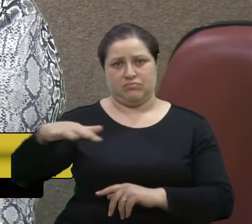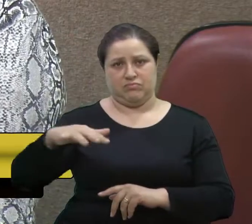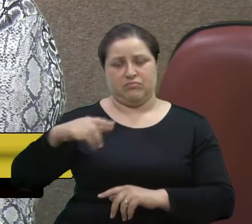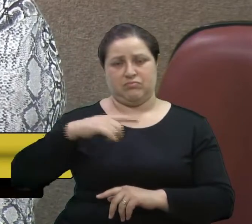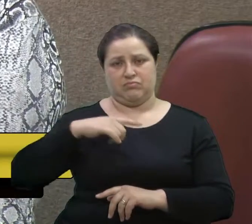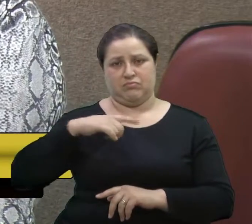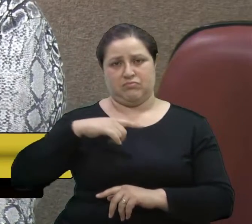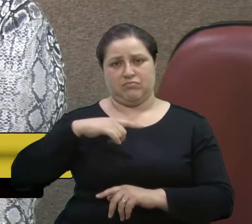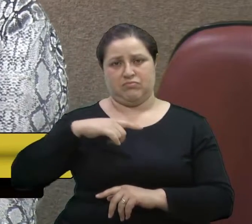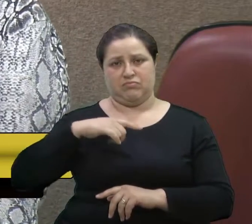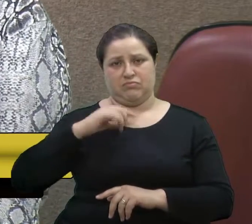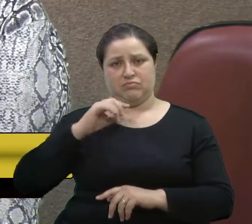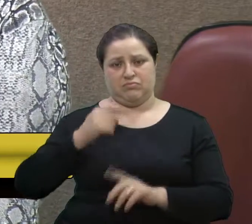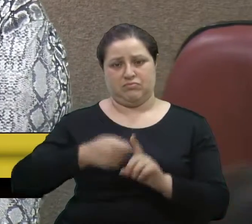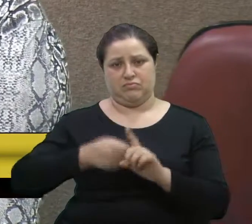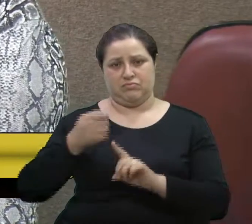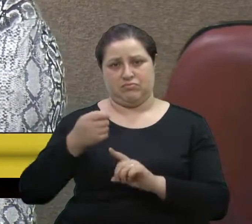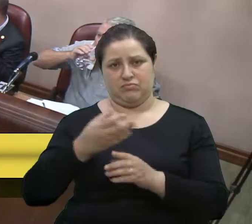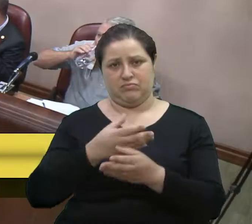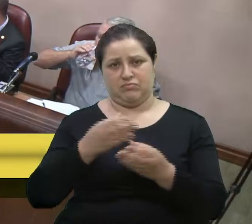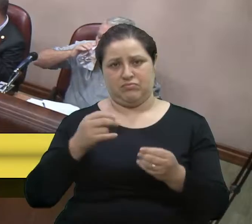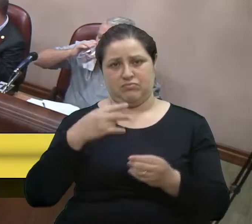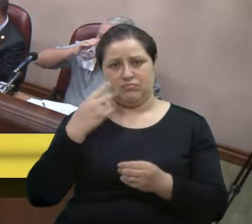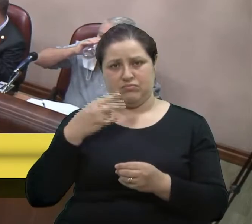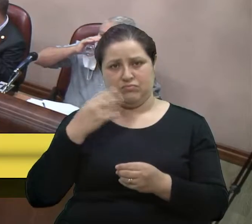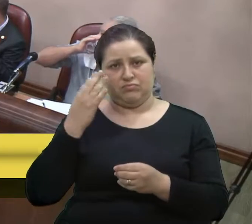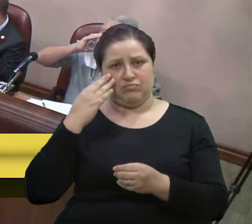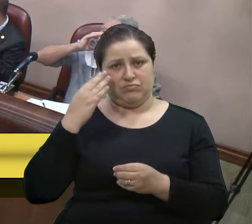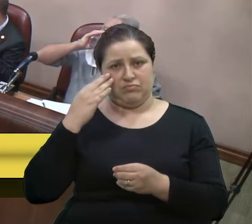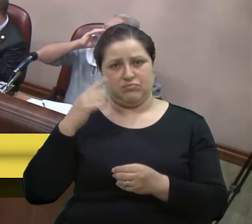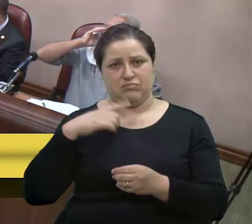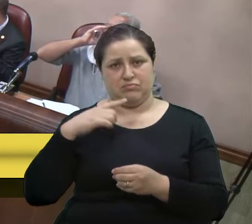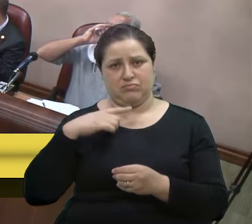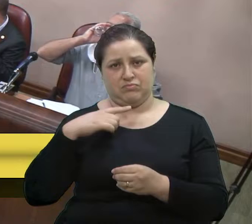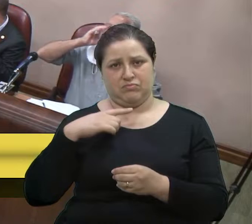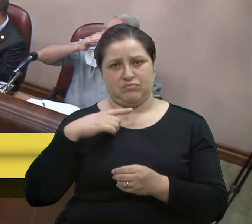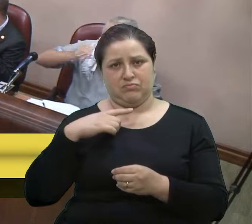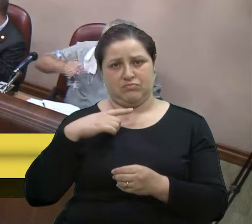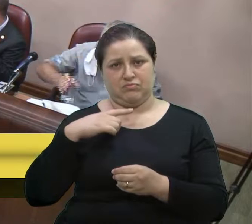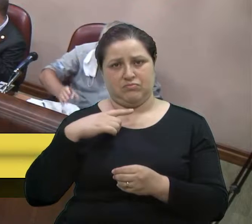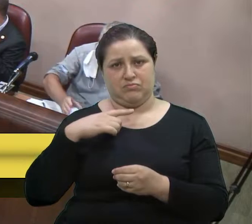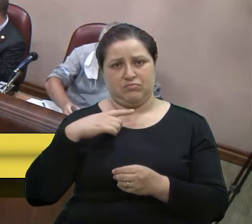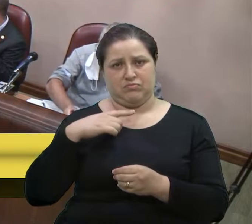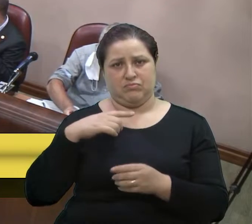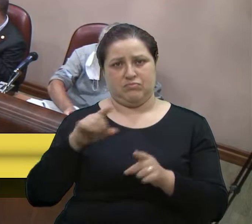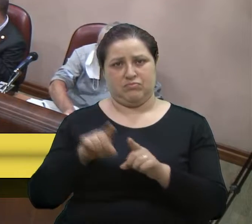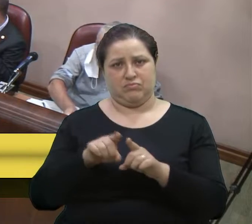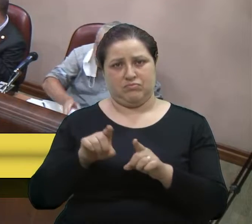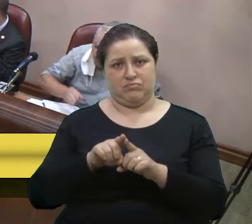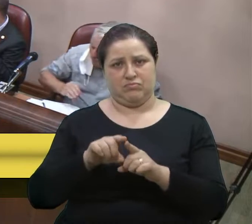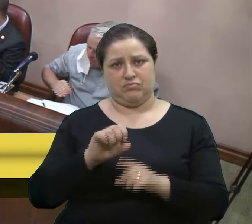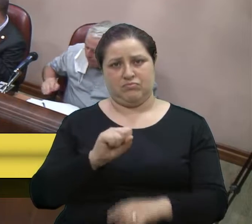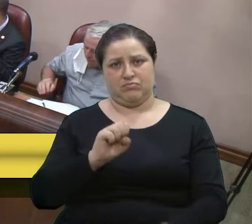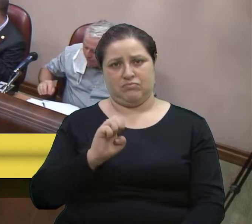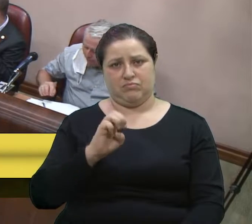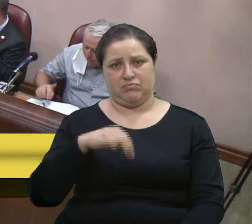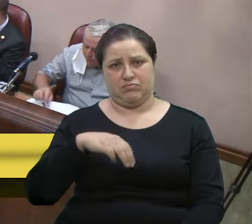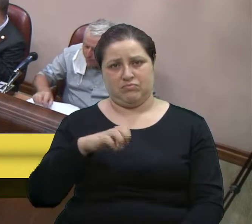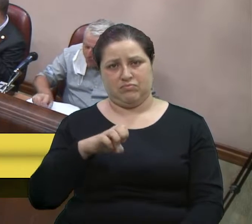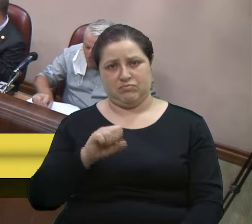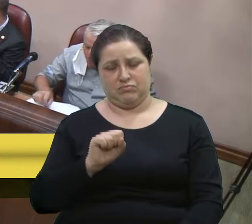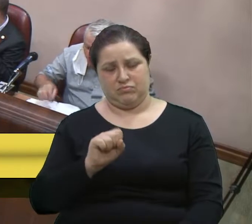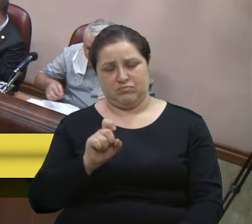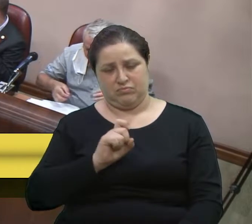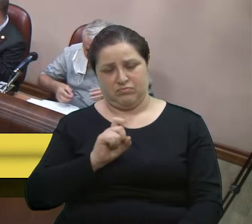esse mês e vários vereadores, eu sei que estiveram, inclusive, na CEMEX, onde as